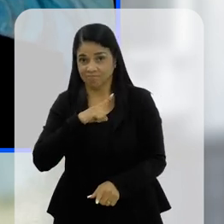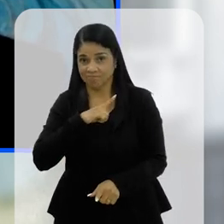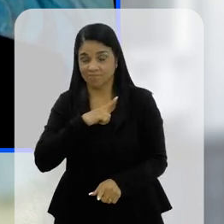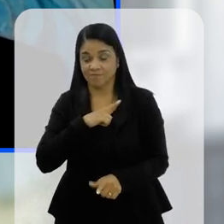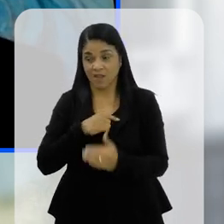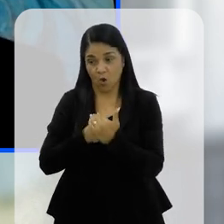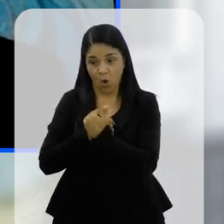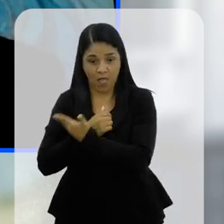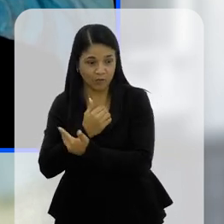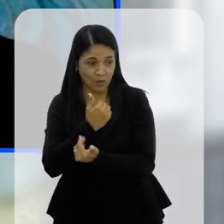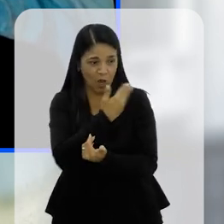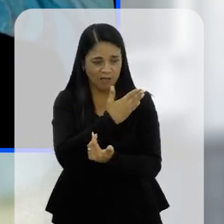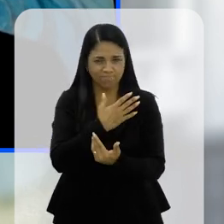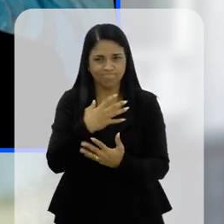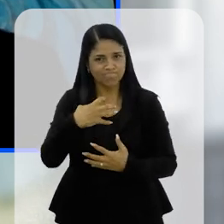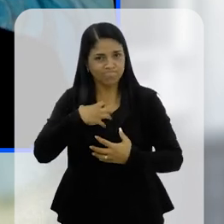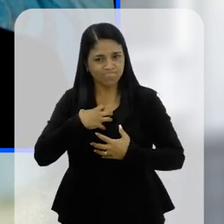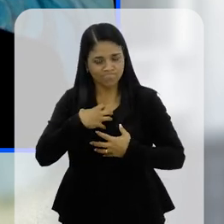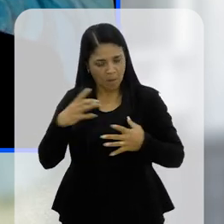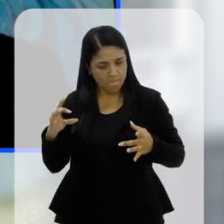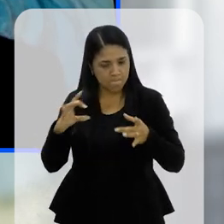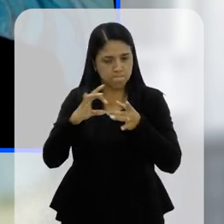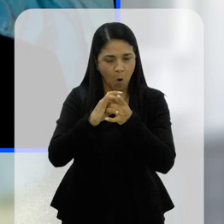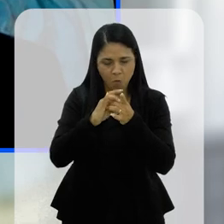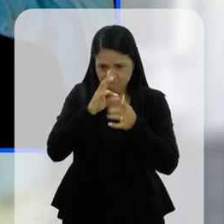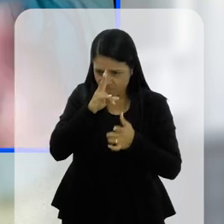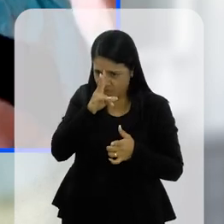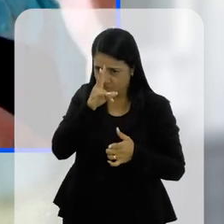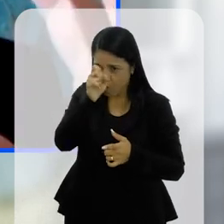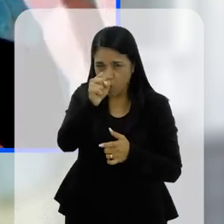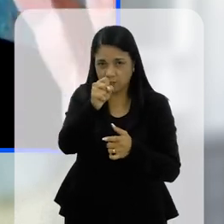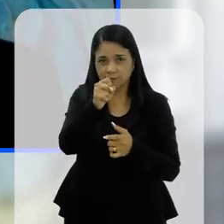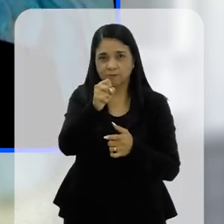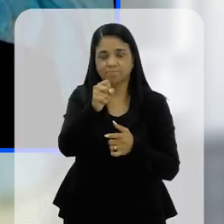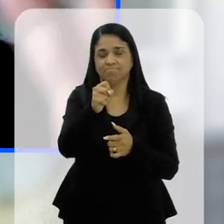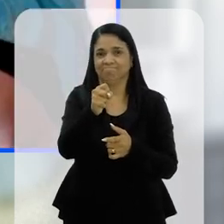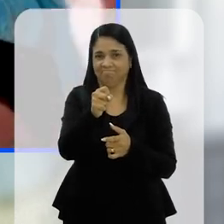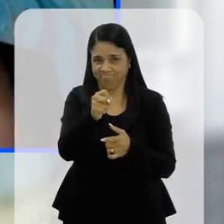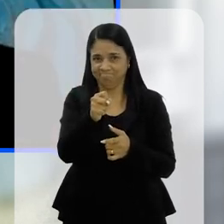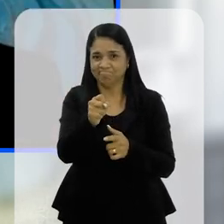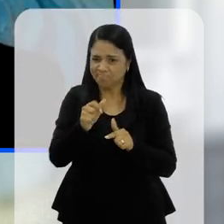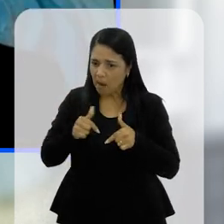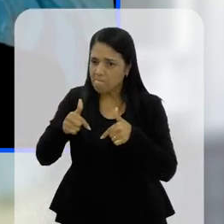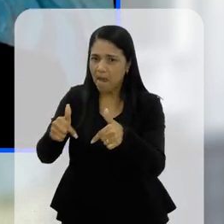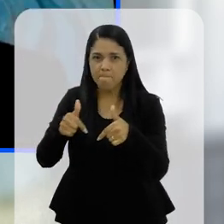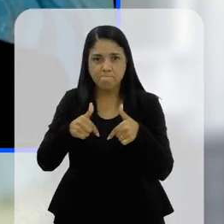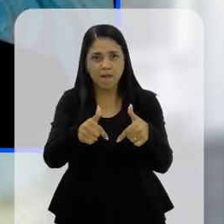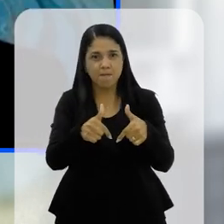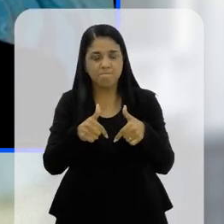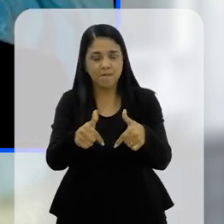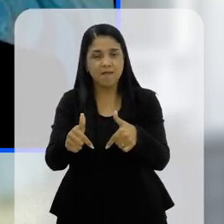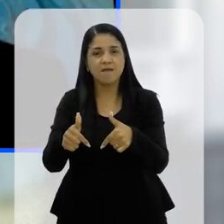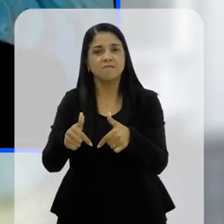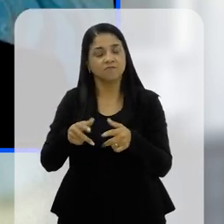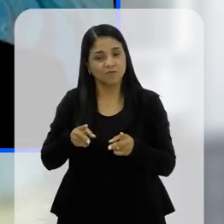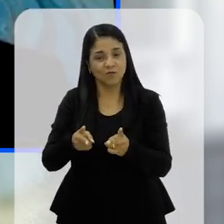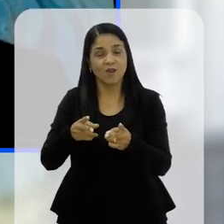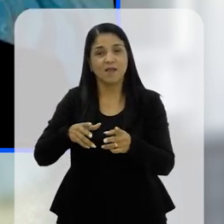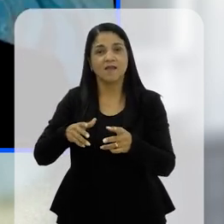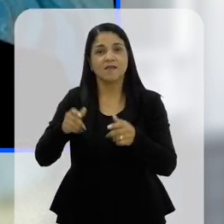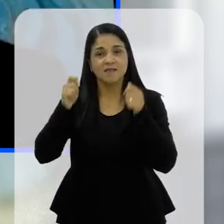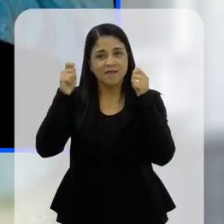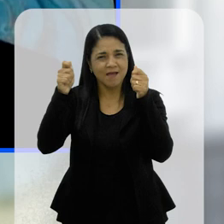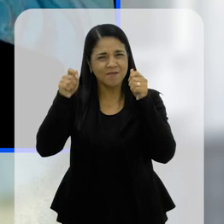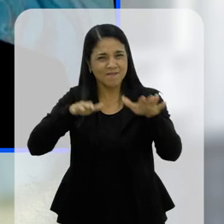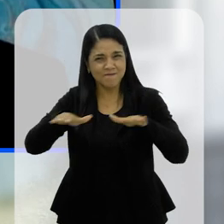representantes ao nosso lado, a gente se sente muito forte, para o que der e vier, para o que der e vier. E a nossa caminhada vai